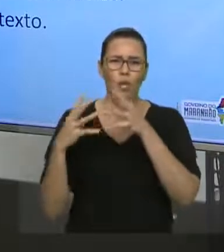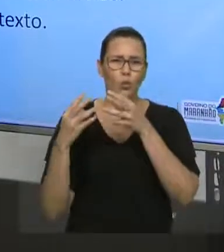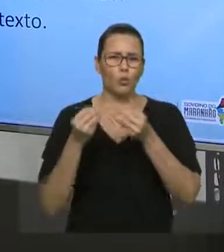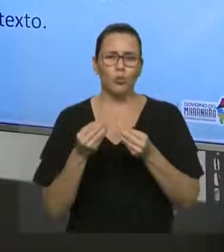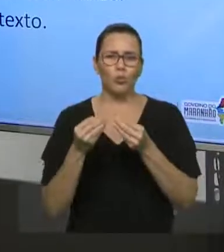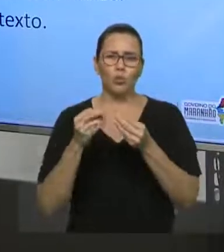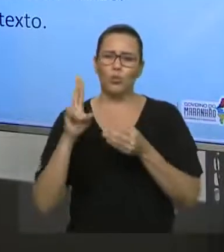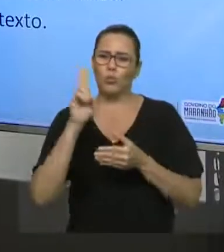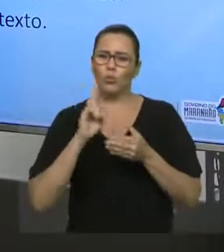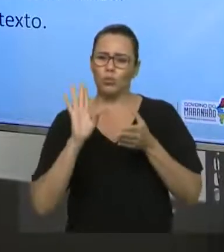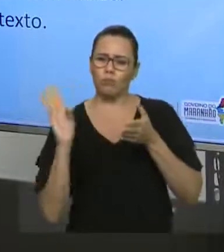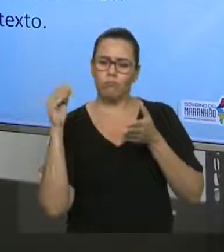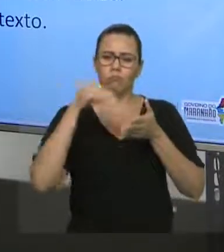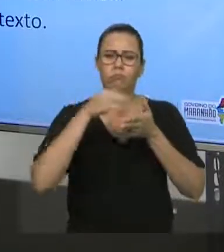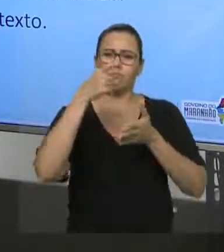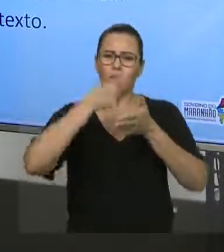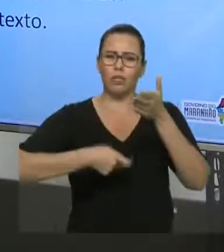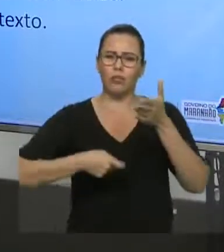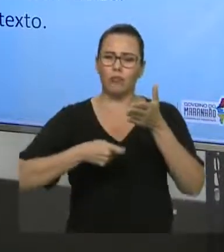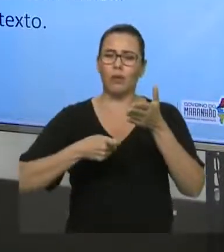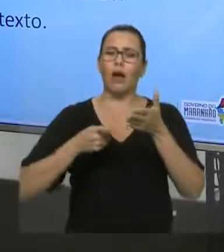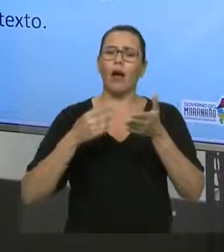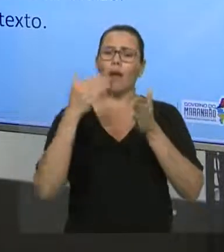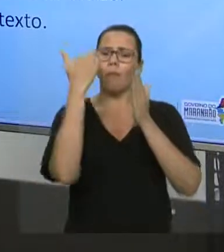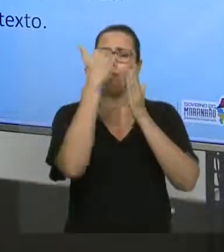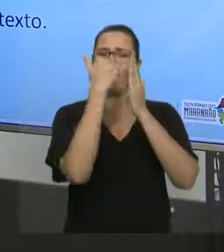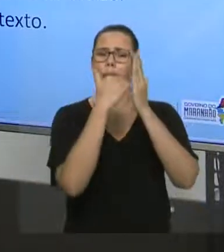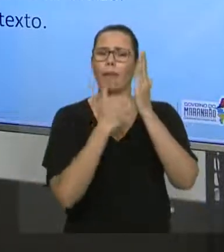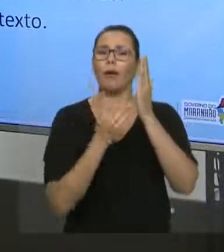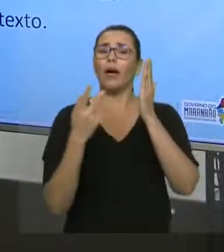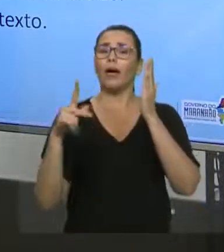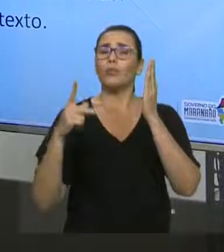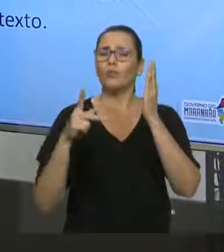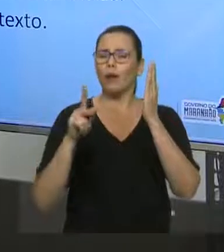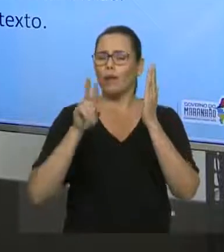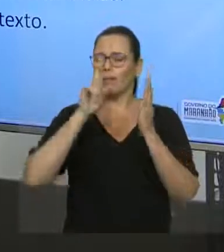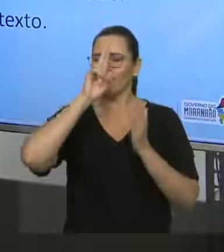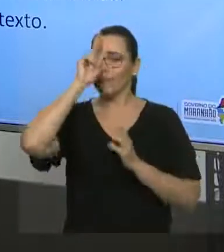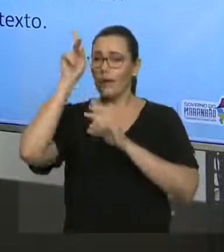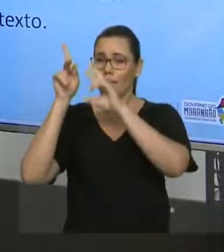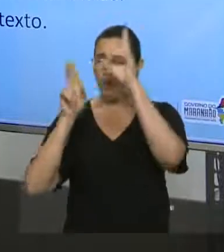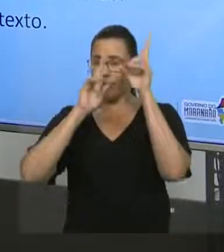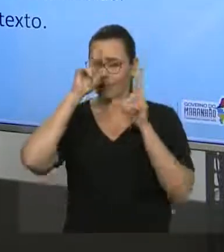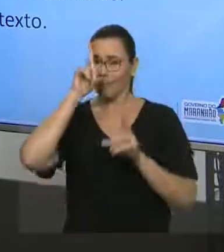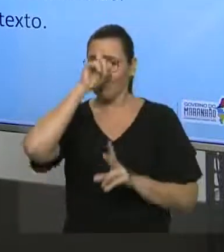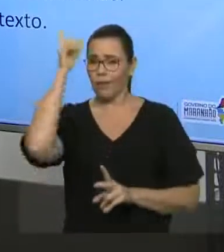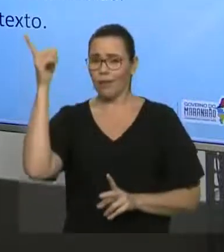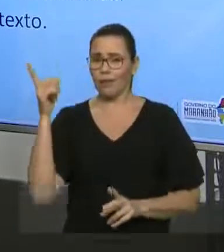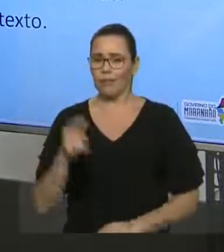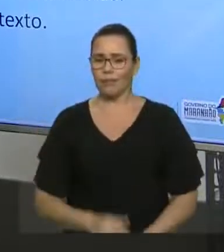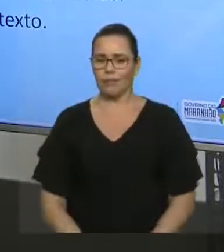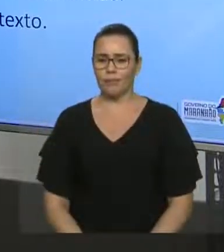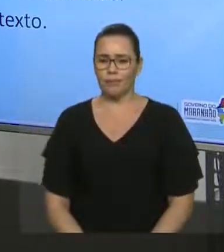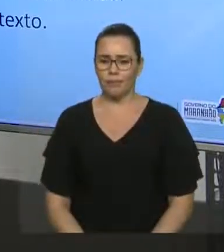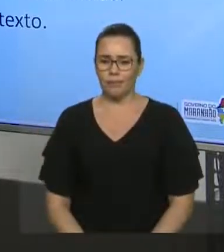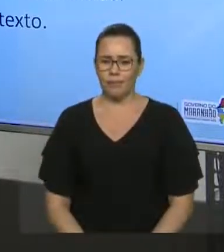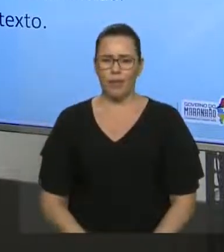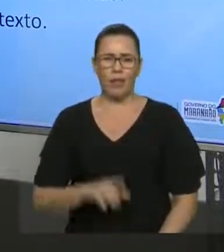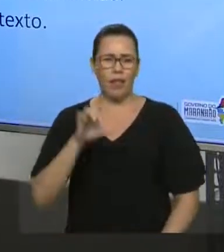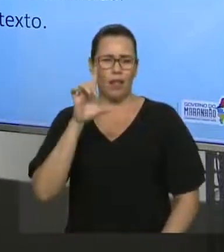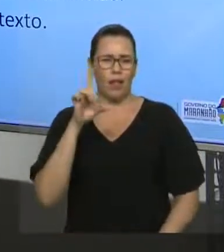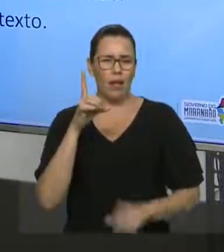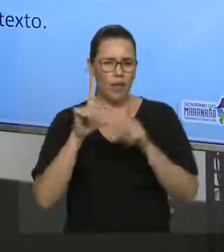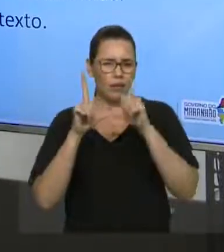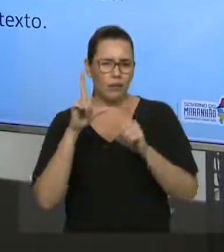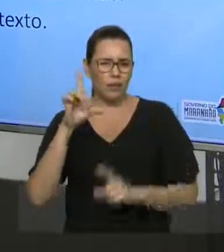ideias. Aos aspectos relacionados ao nexo entre as ideias, tá? Observem que tem sentido, né? A letra D tem